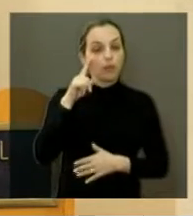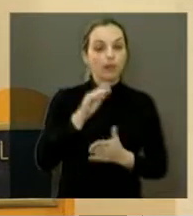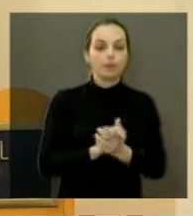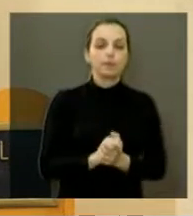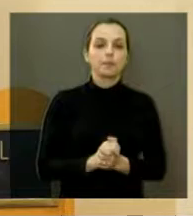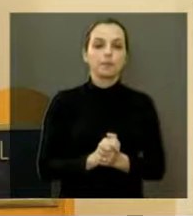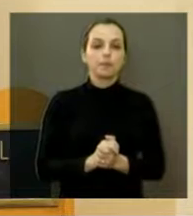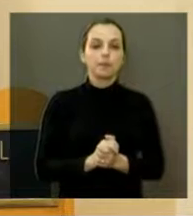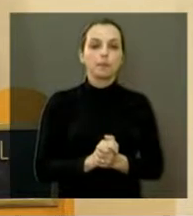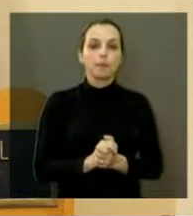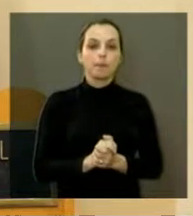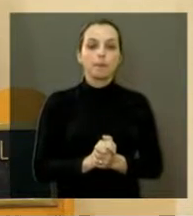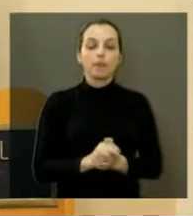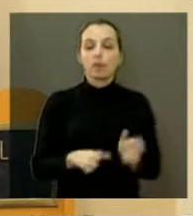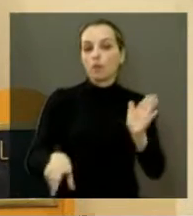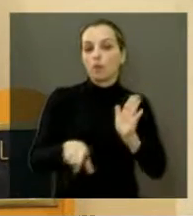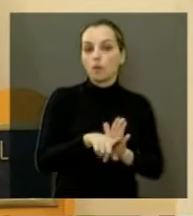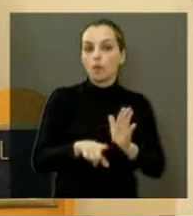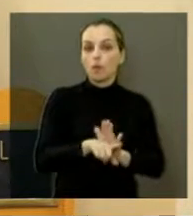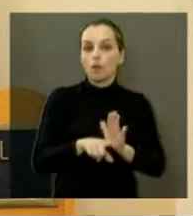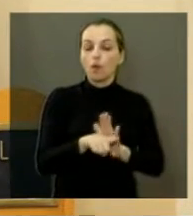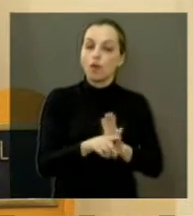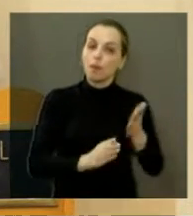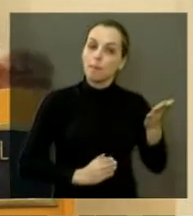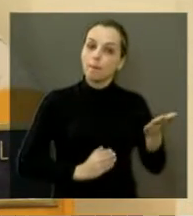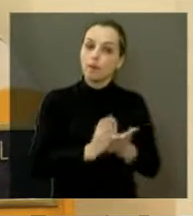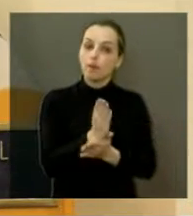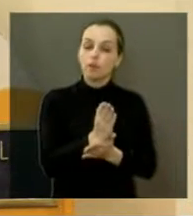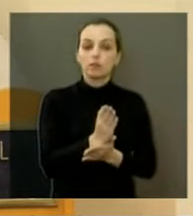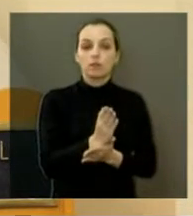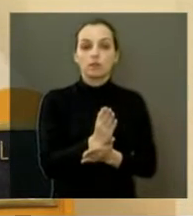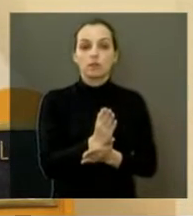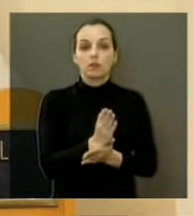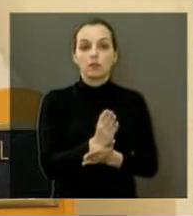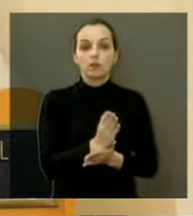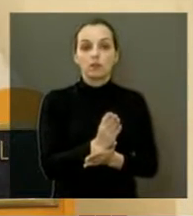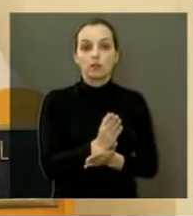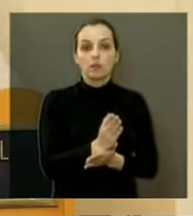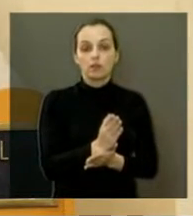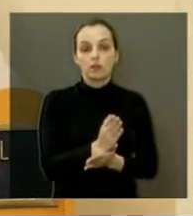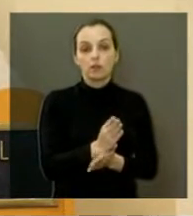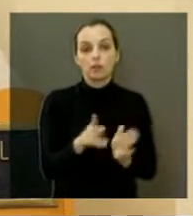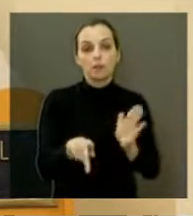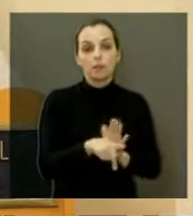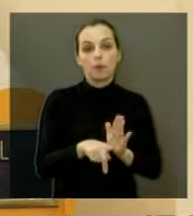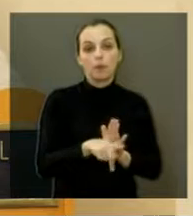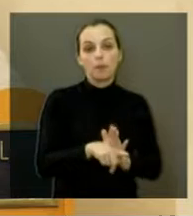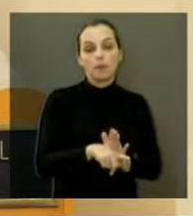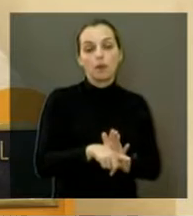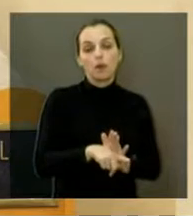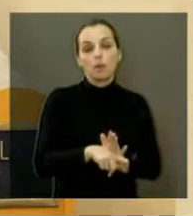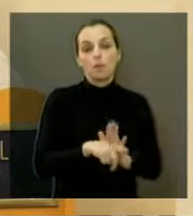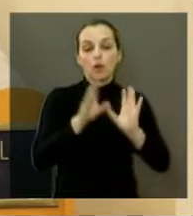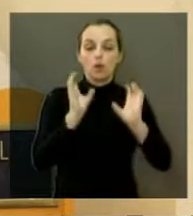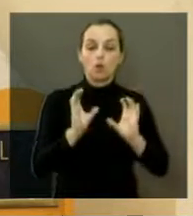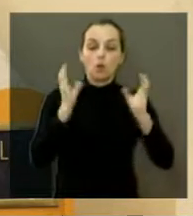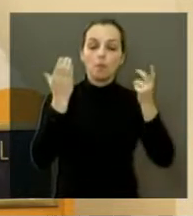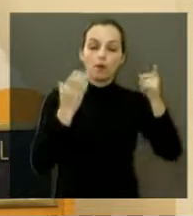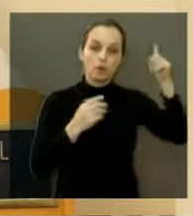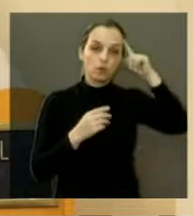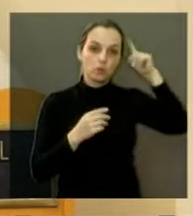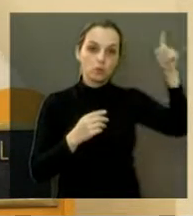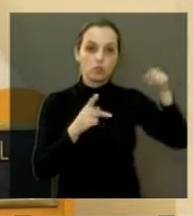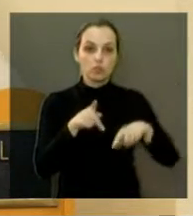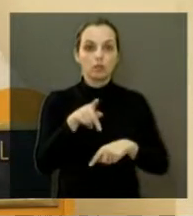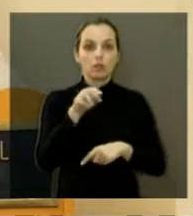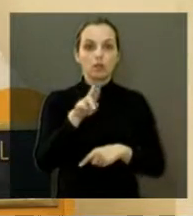a lei ontem, nós fomos lá, eu, o vereador Lucas Greco, ele sancionou a lei de minha autoria que comemora o dia